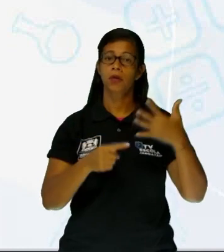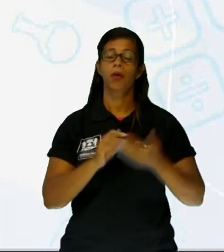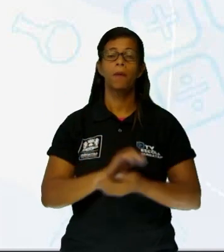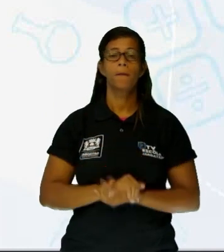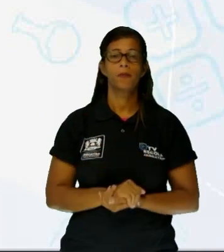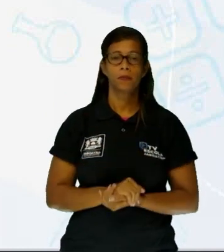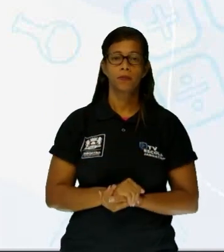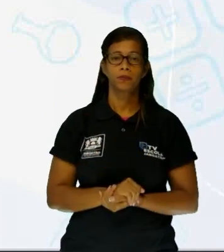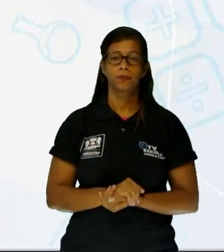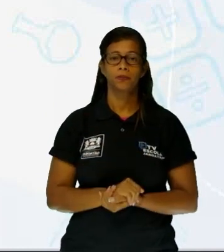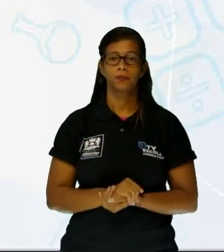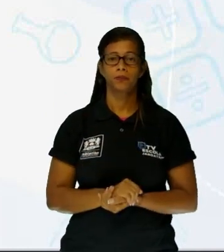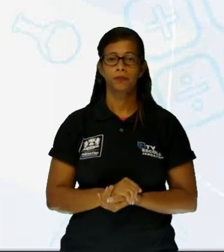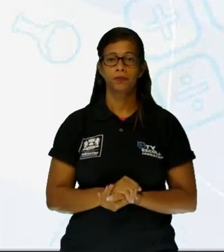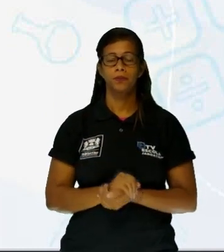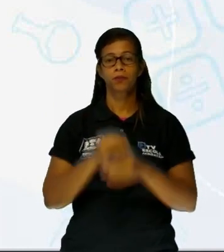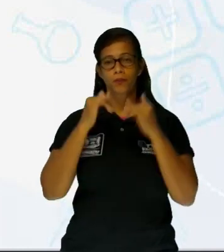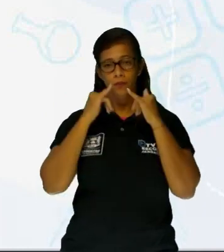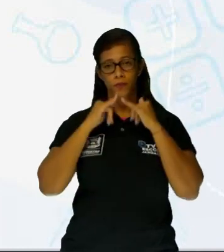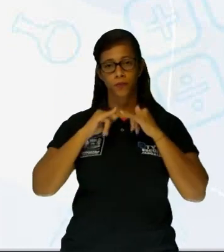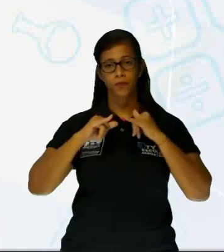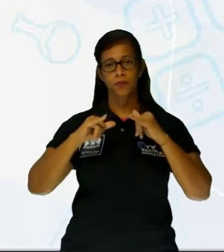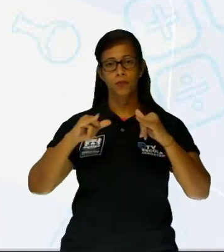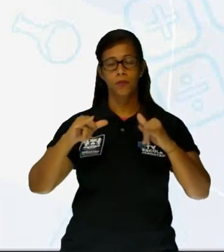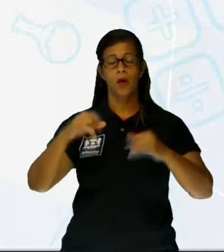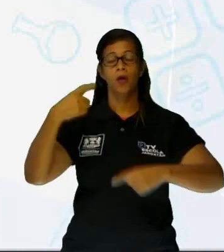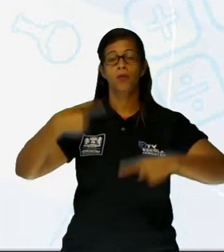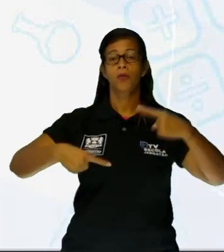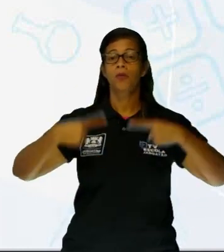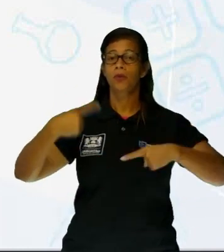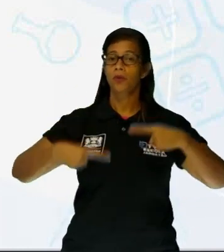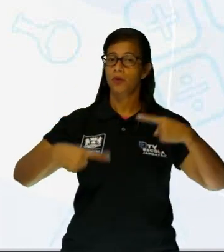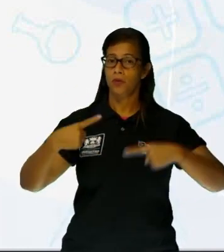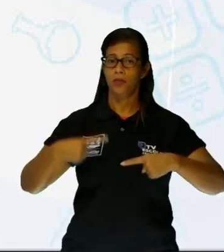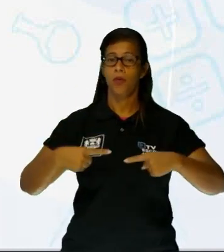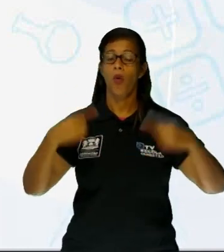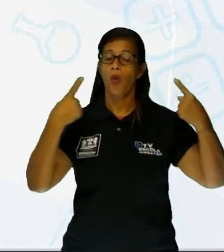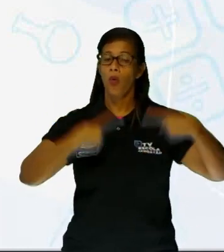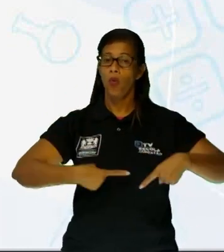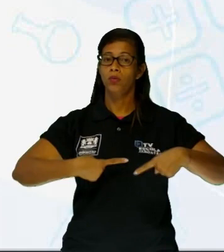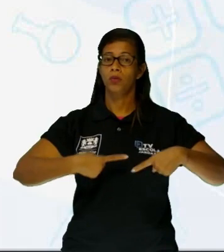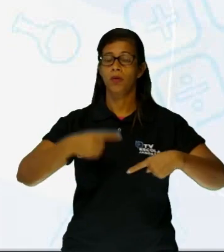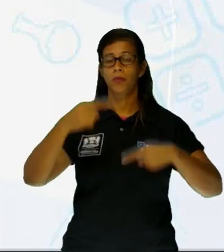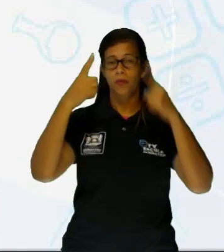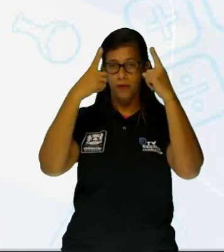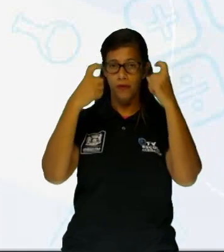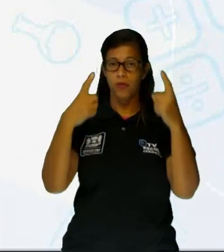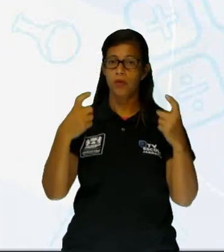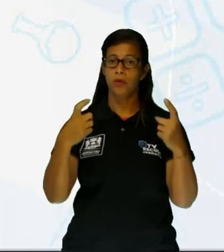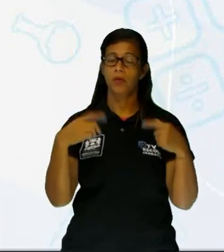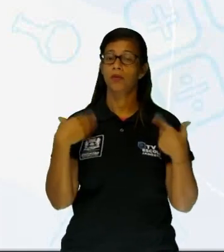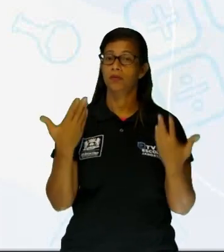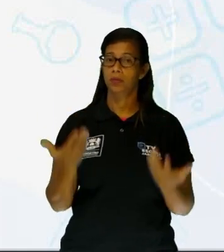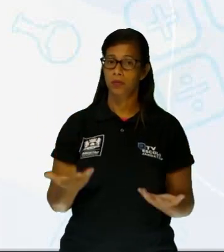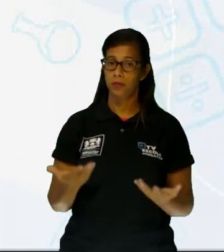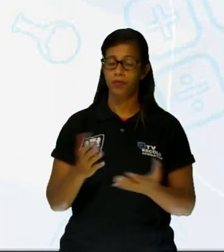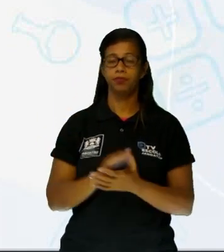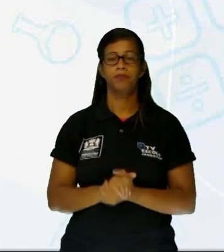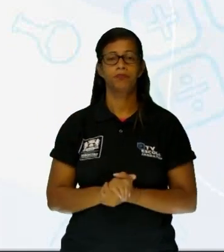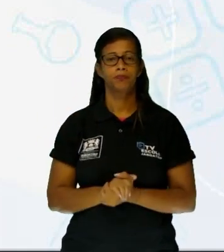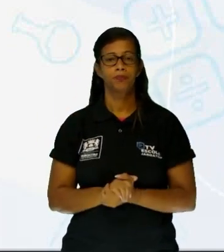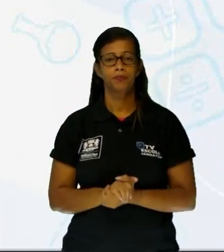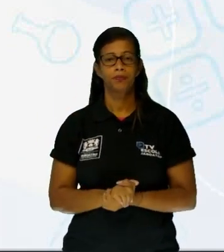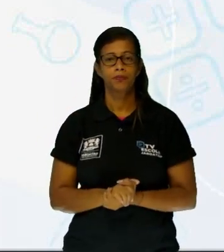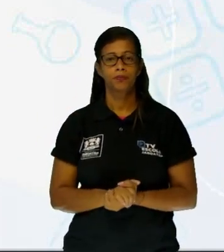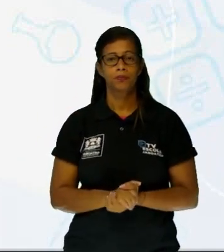Anuncia as políticas públicas que têm como finalidade o combate à violência. Não, vê só. Na verdade, o item A fala em alardear, né?